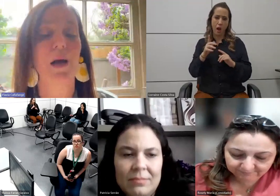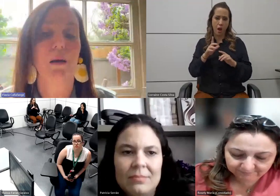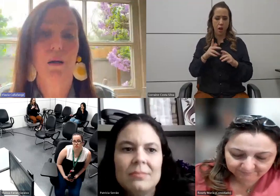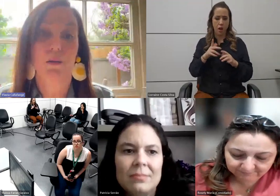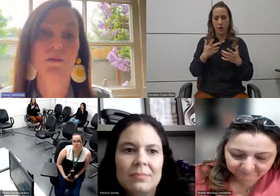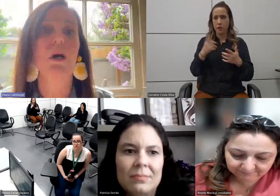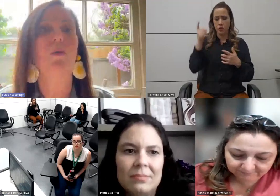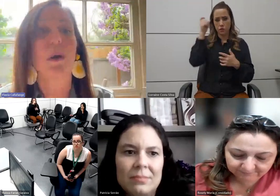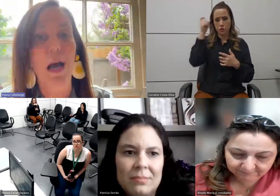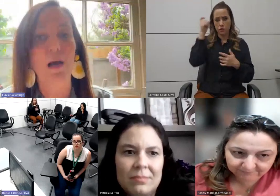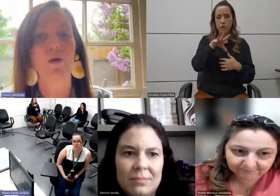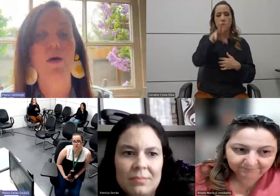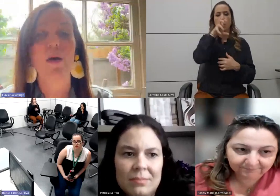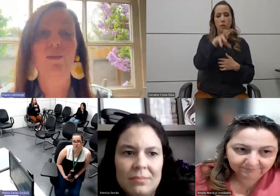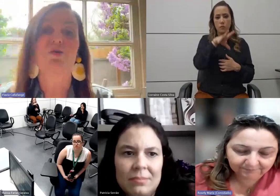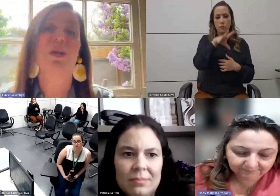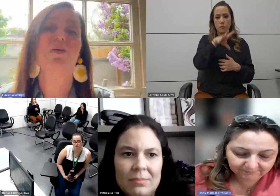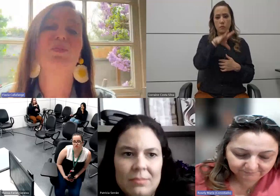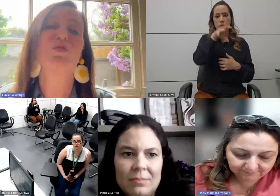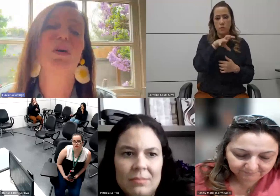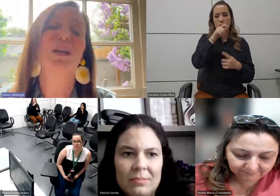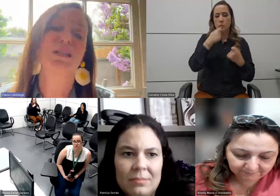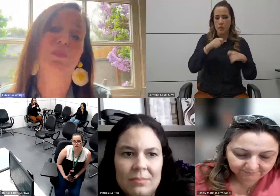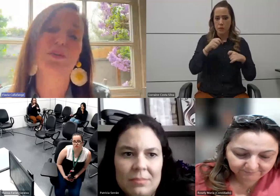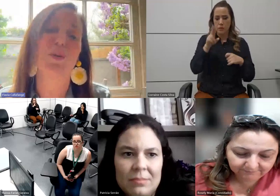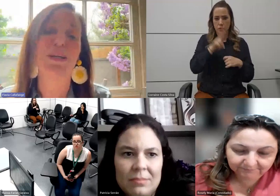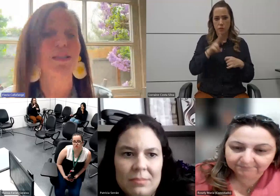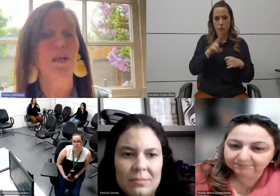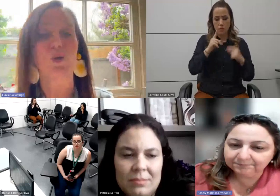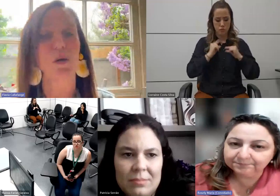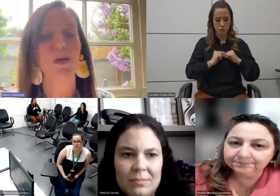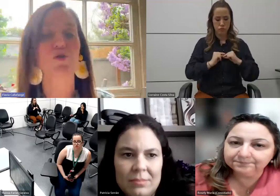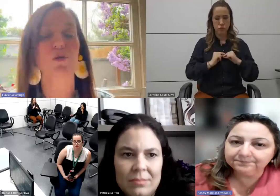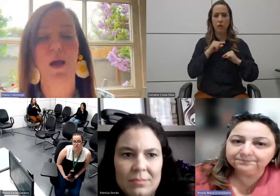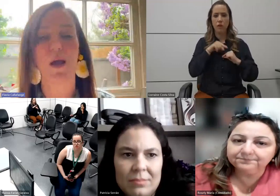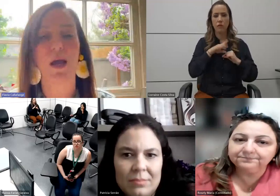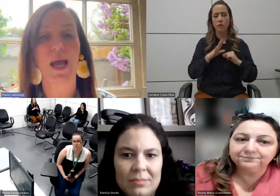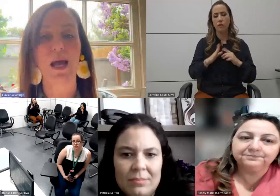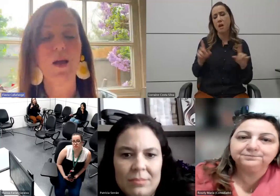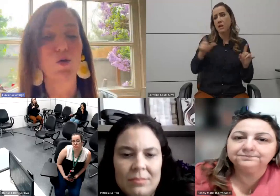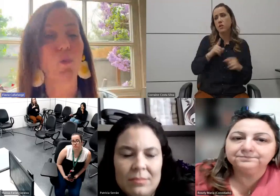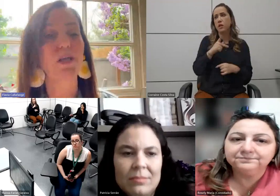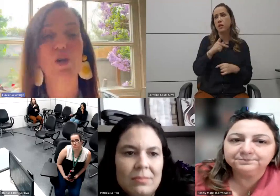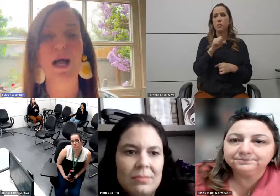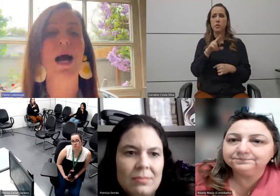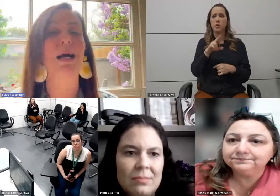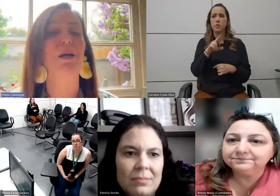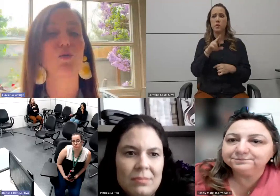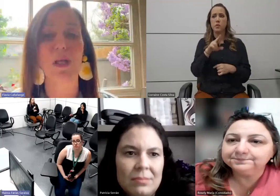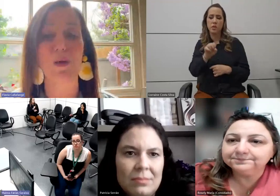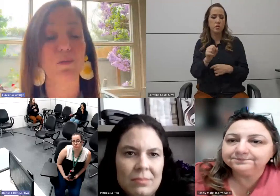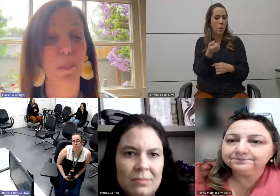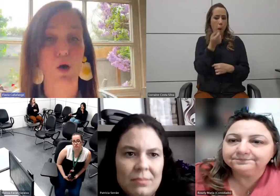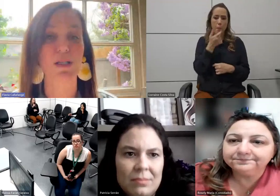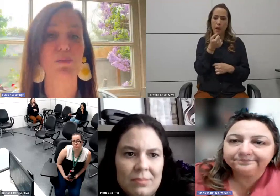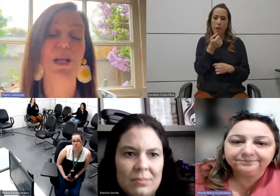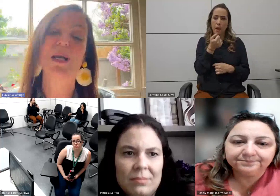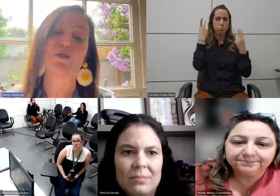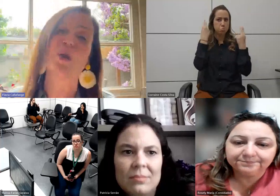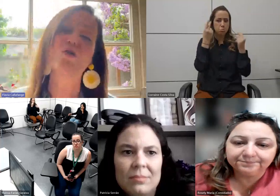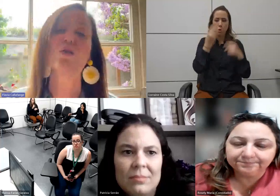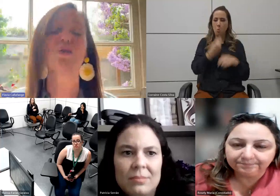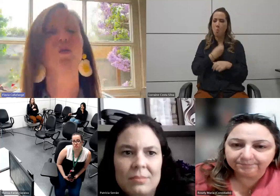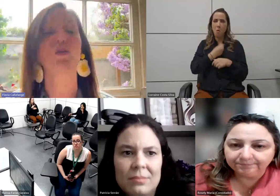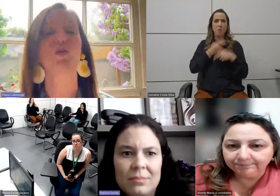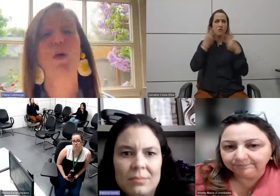respirar. Então, claro, mas eu tenho pisoríase e a pisoríase está totalmente, estou medicada, não tem maiores